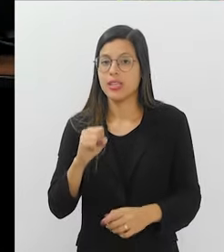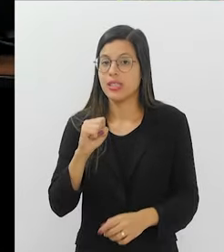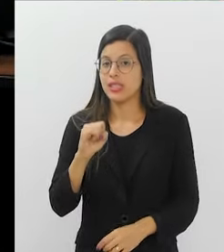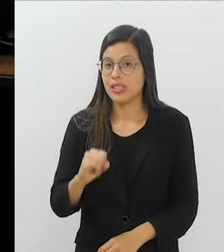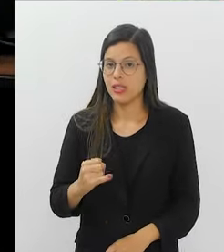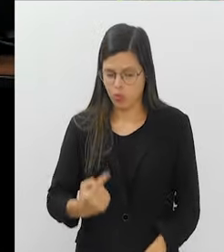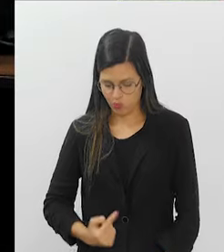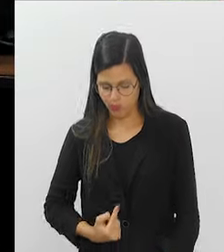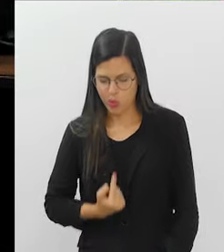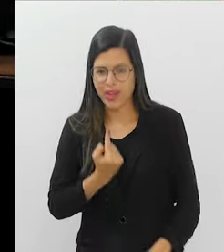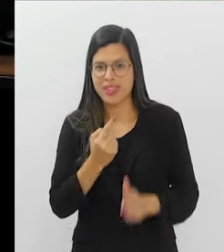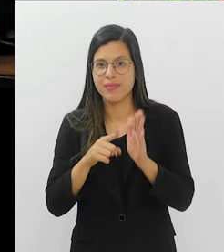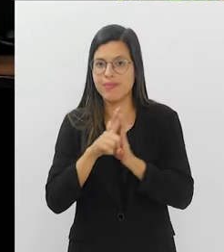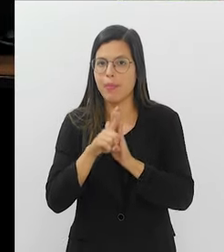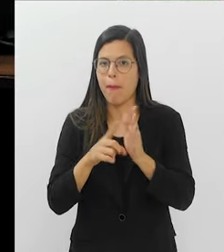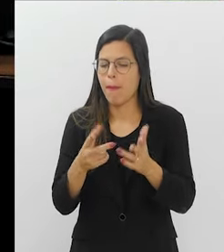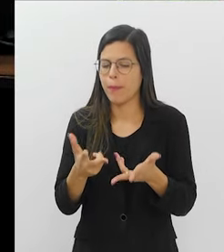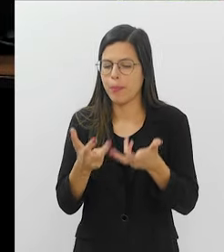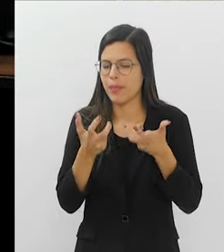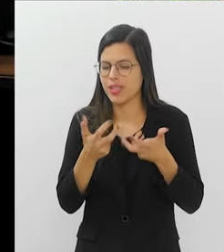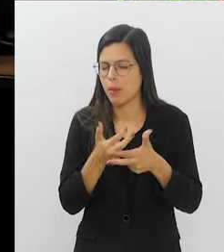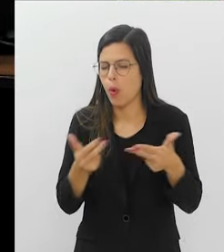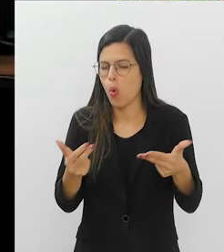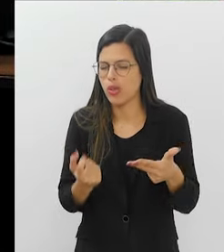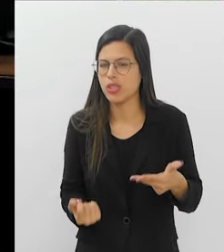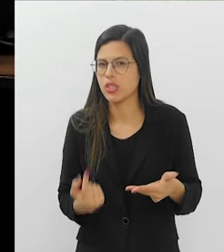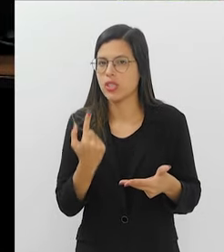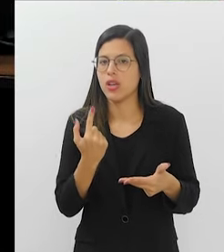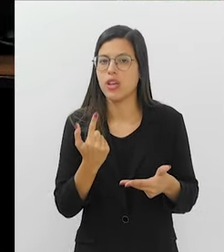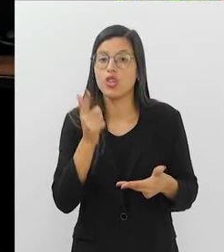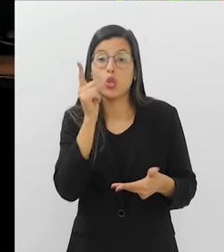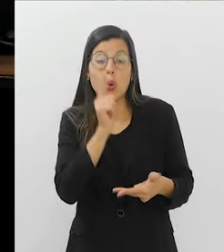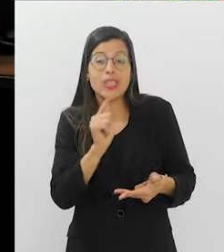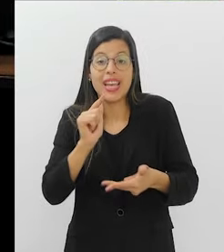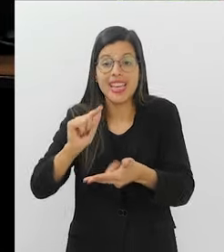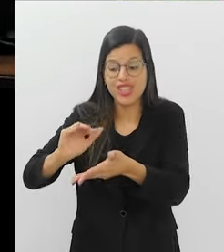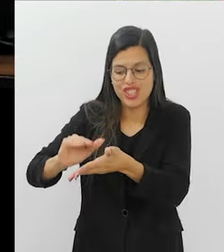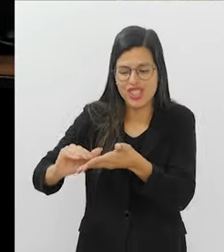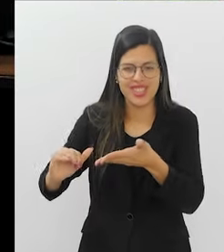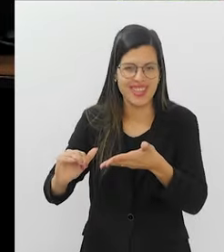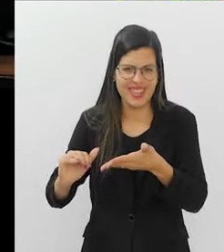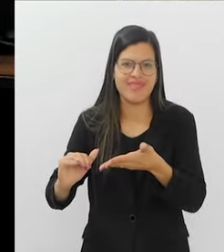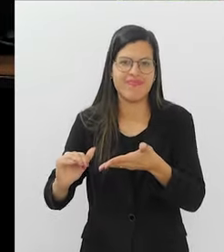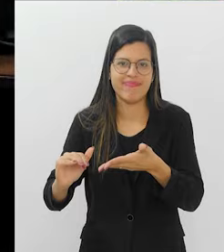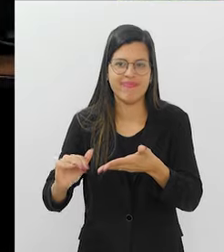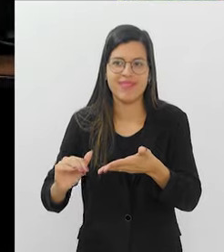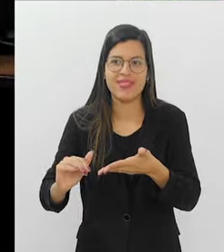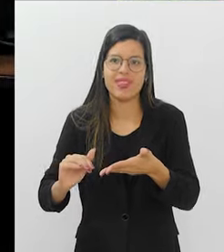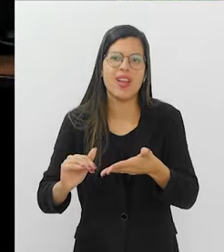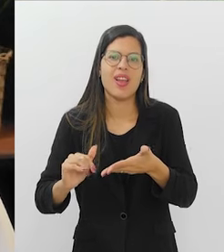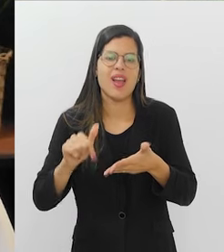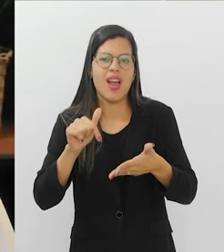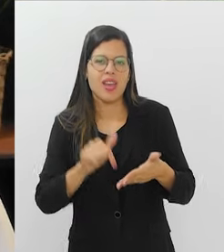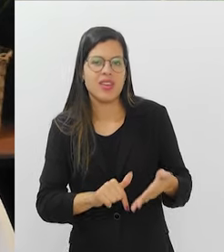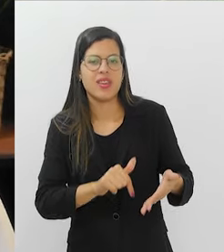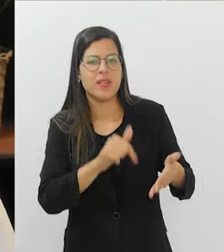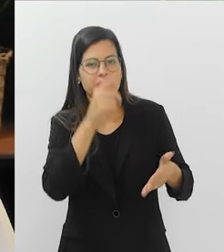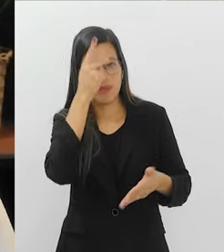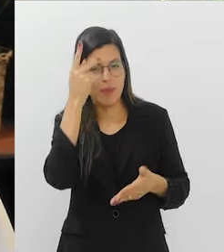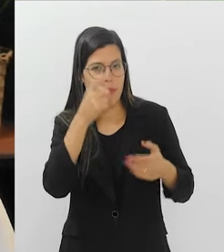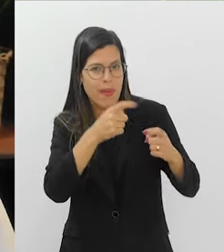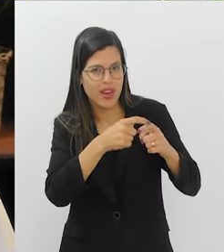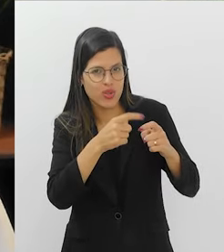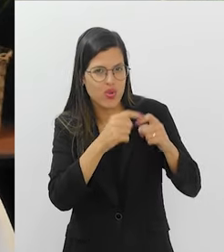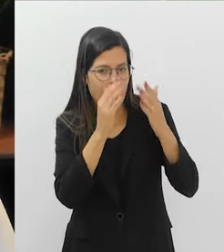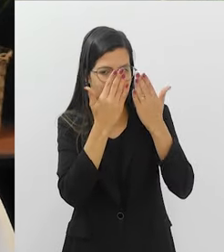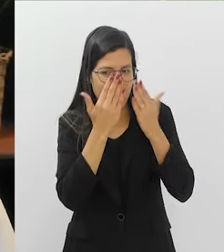ela identifica algo de estranho, nós já conseguimos, na maioria das vezes, tirar aquilo, mandar para